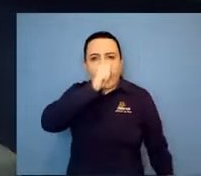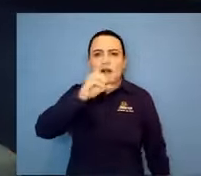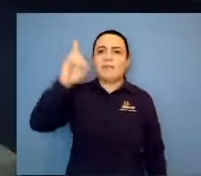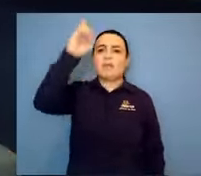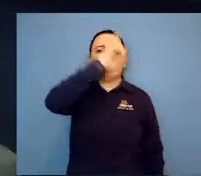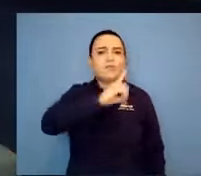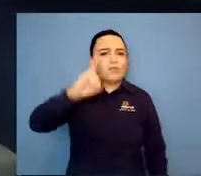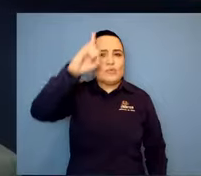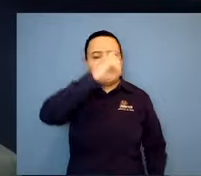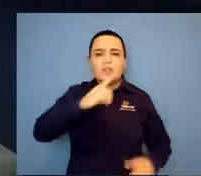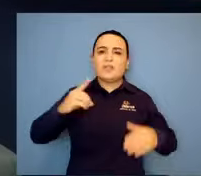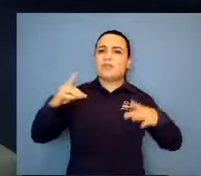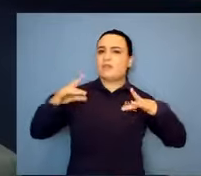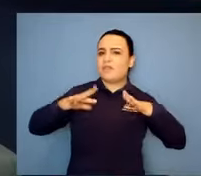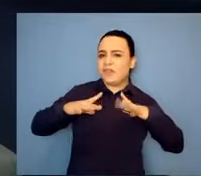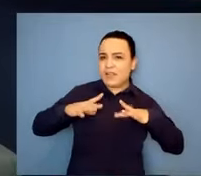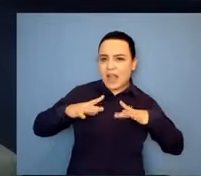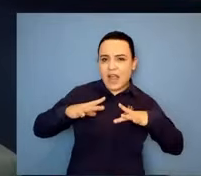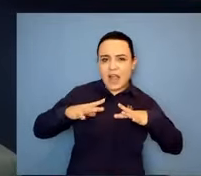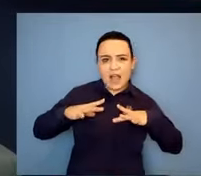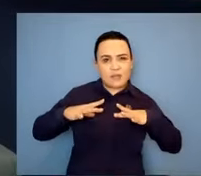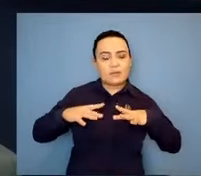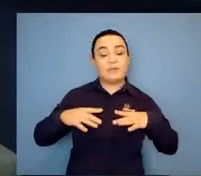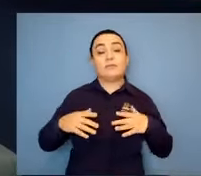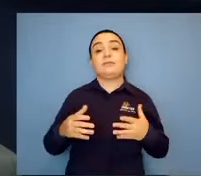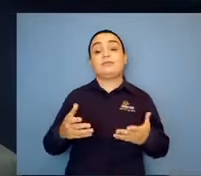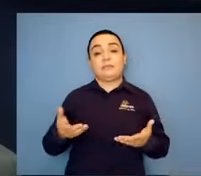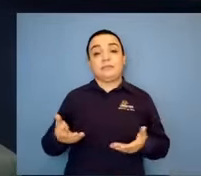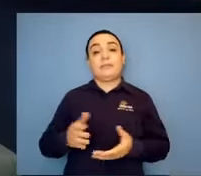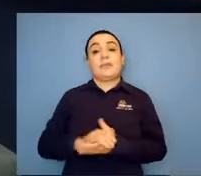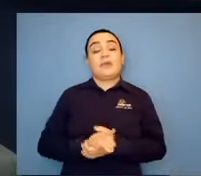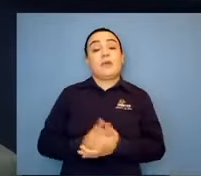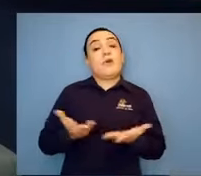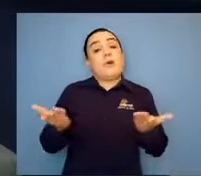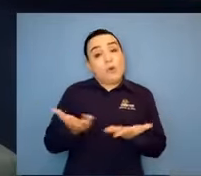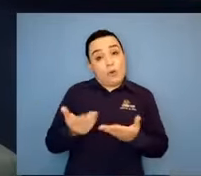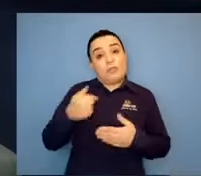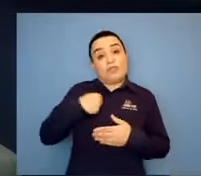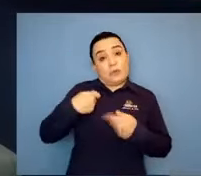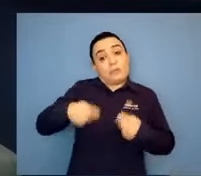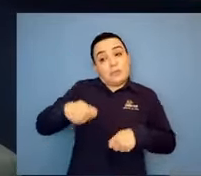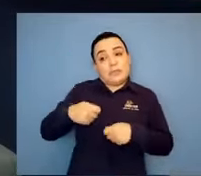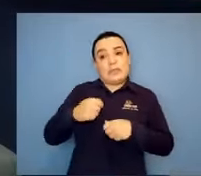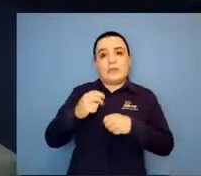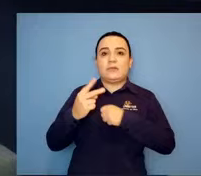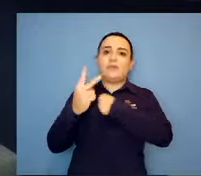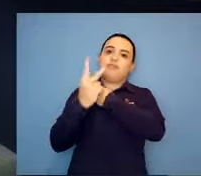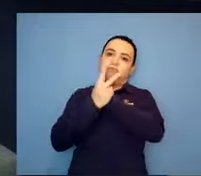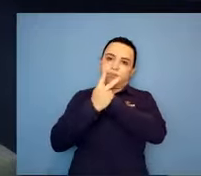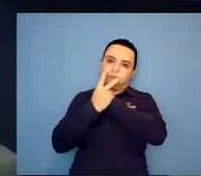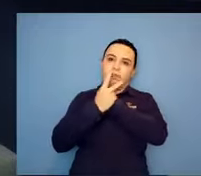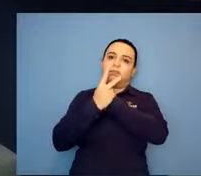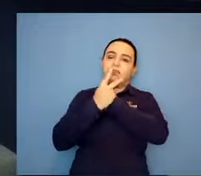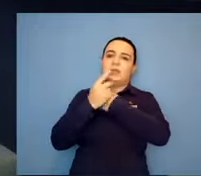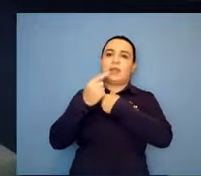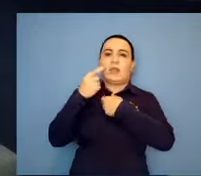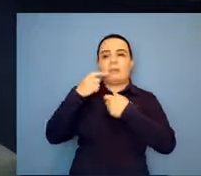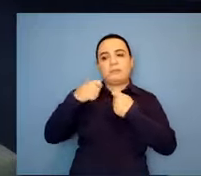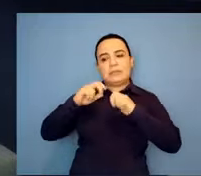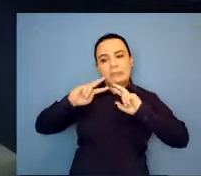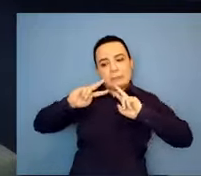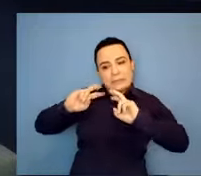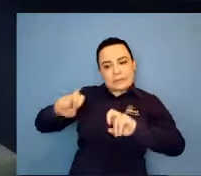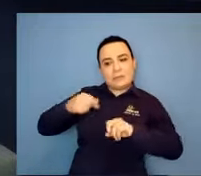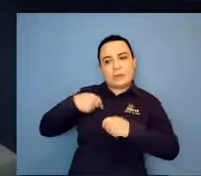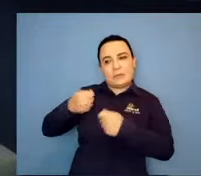Hoje eu me policio muito, porque eu sei que eu preciso cuidar da minha família. Sim. Que eu preciso cuidar de mim. Claro. Então, sim. Hoje